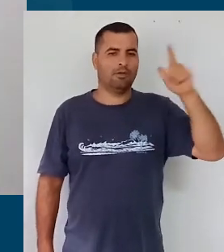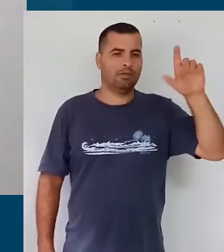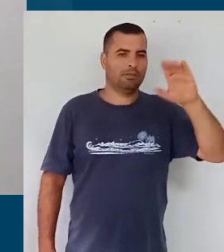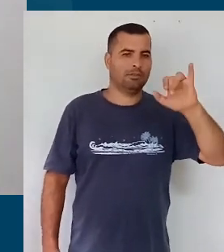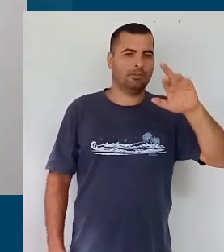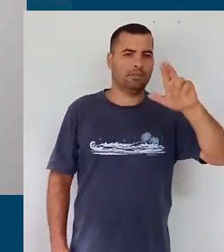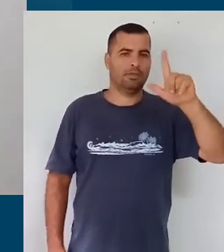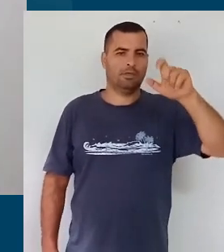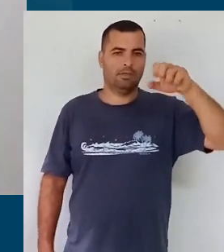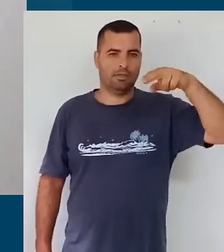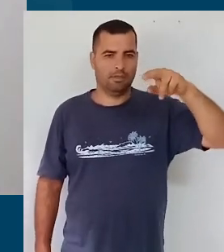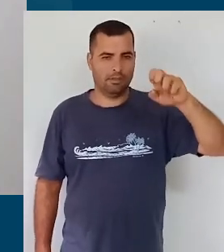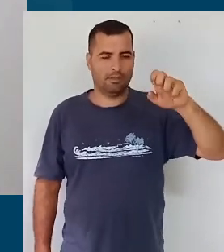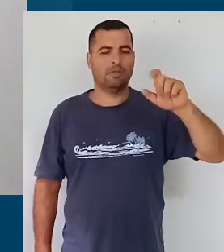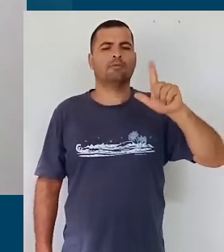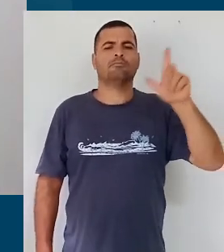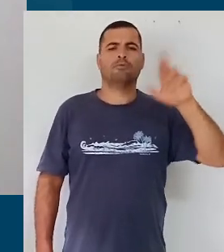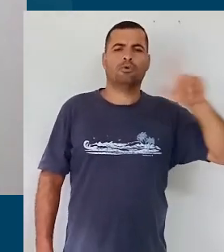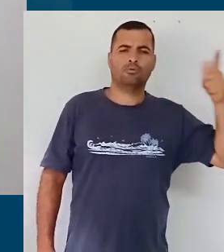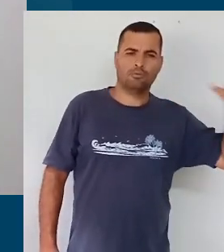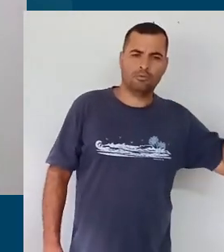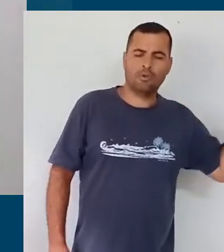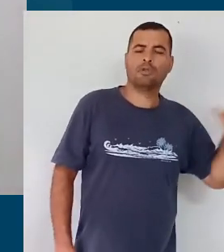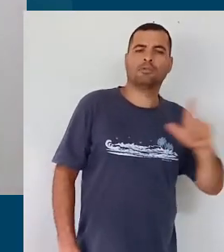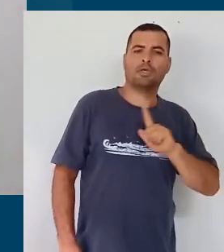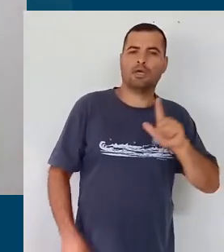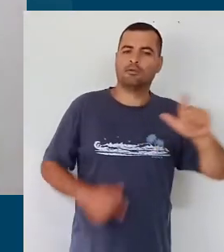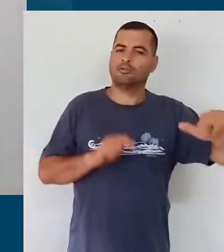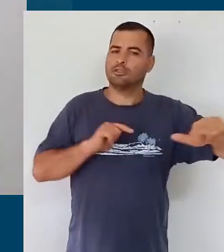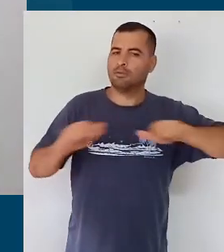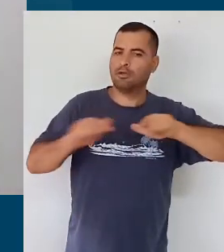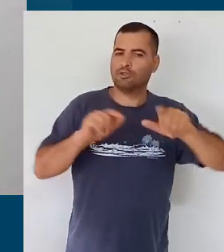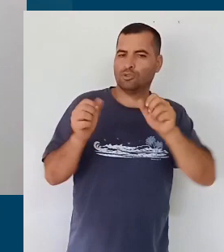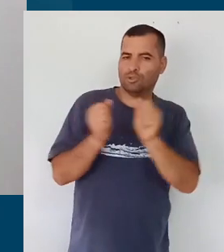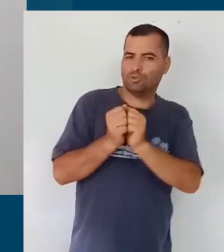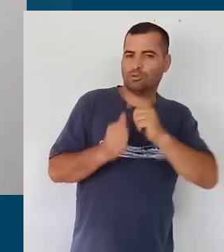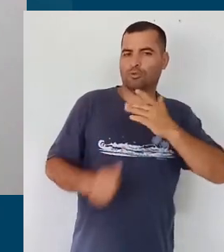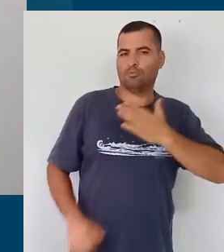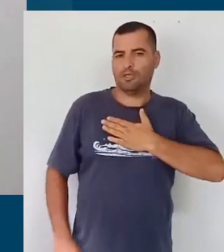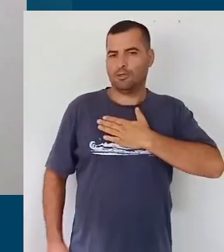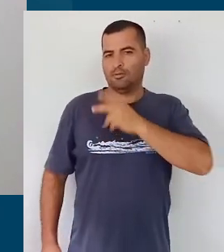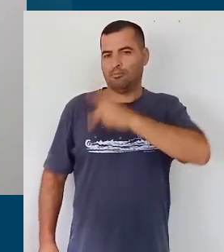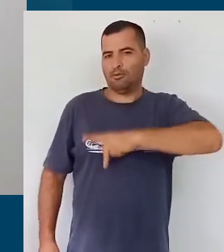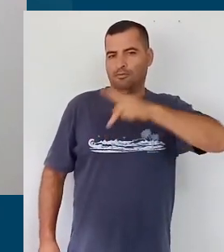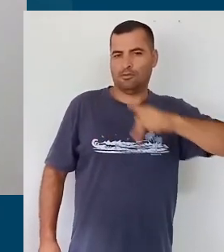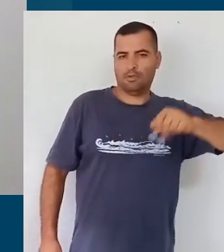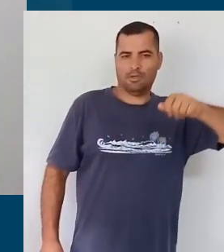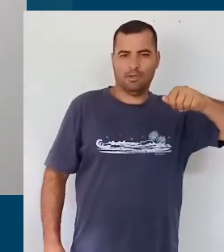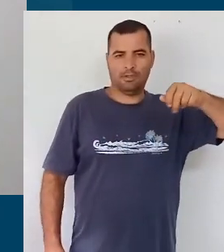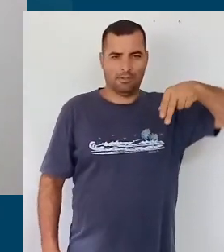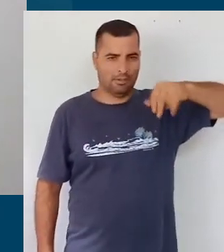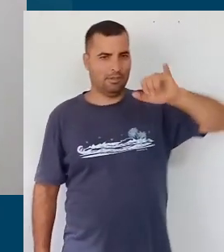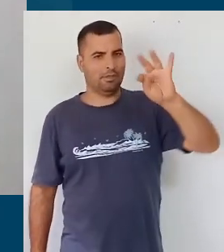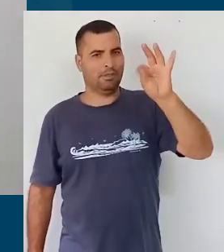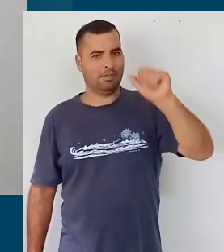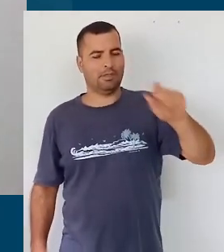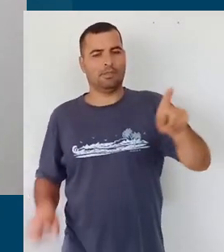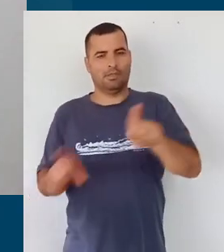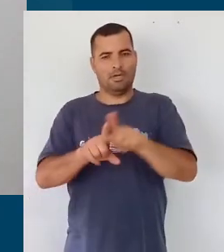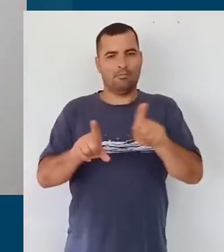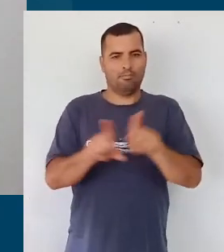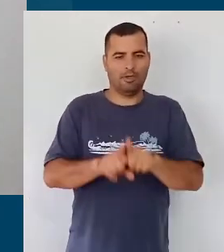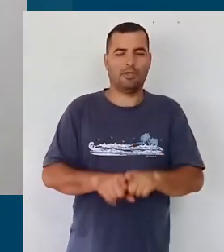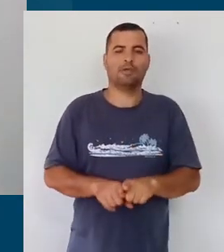se colocaram à disposição e trabalharam conosco, comigo, e com a professora Anitta Viúdes Freitas, que